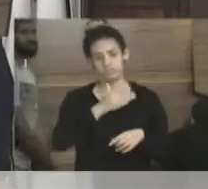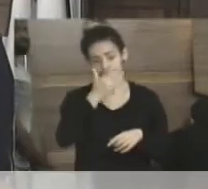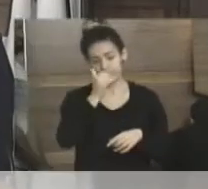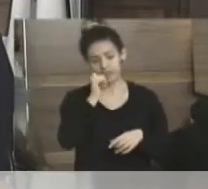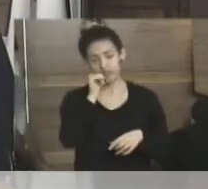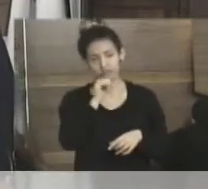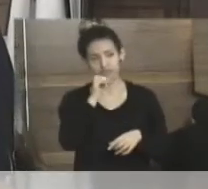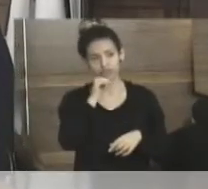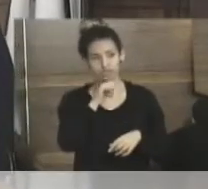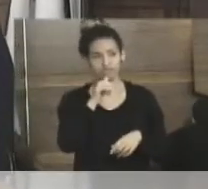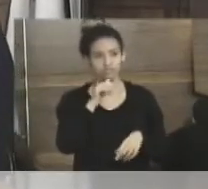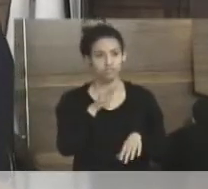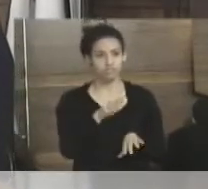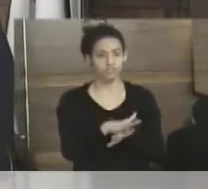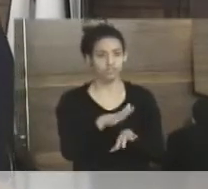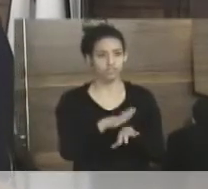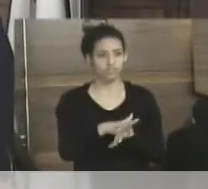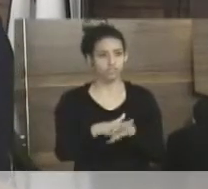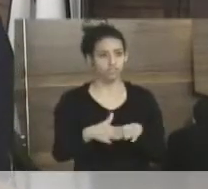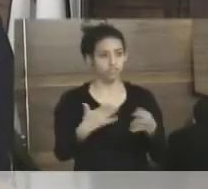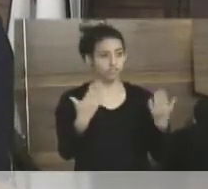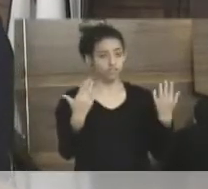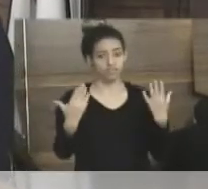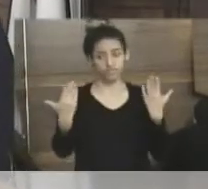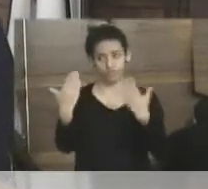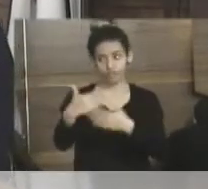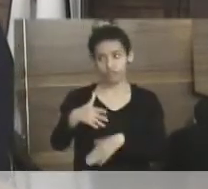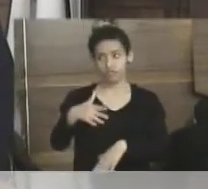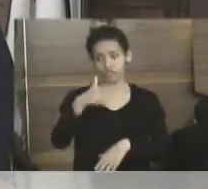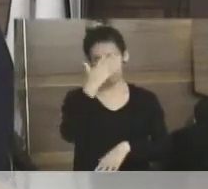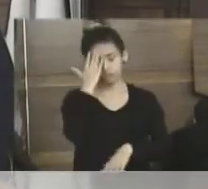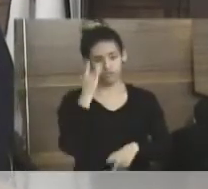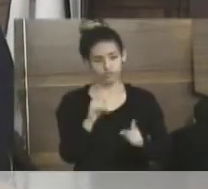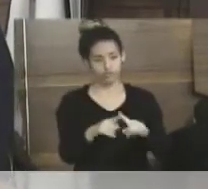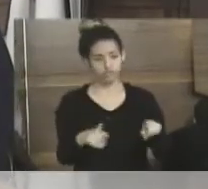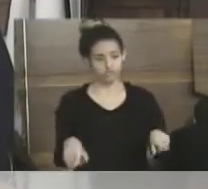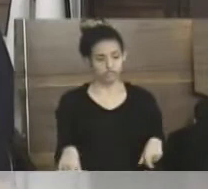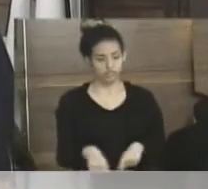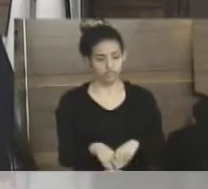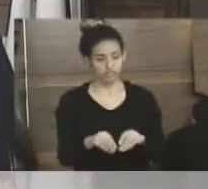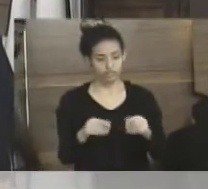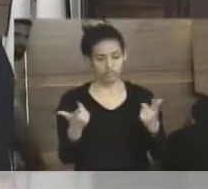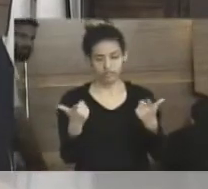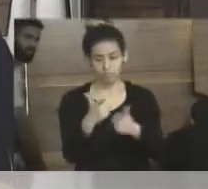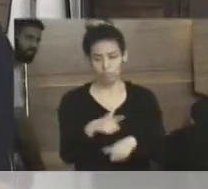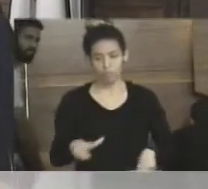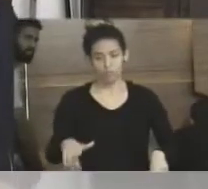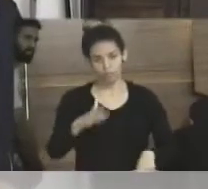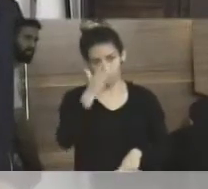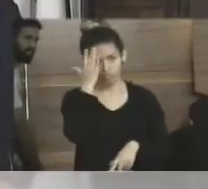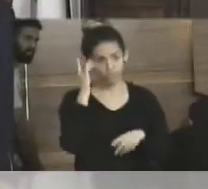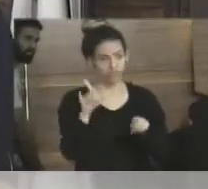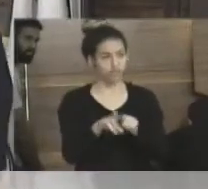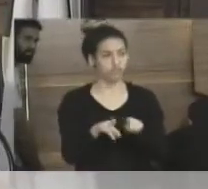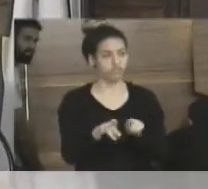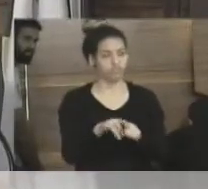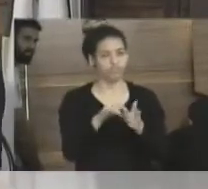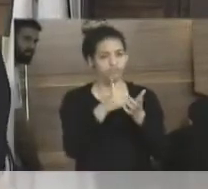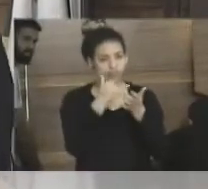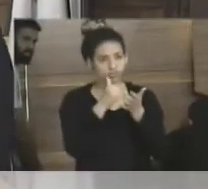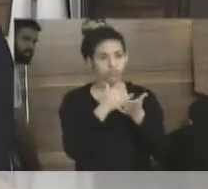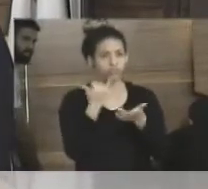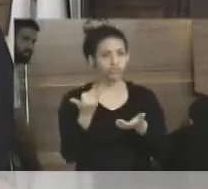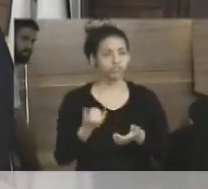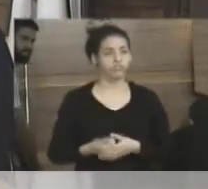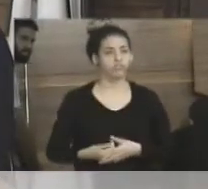fazendo sexo na frente das pessoas num terreno vazio, bem como pessoas fumando maconha e outras